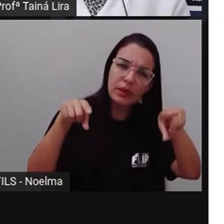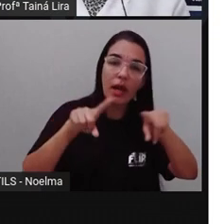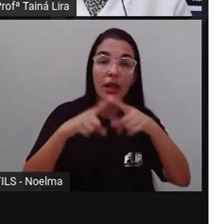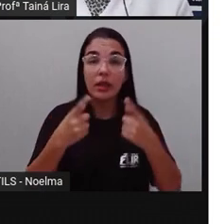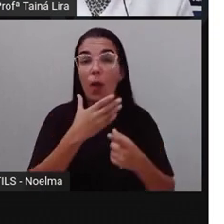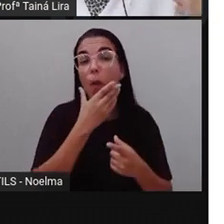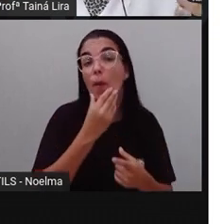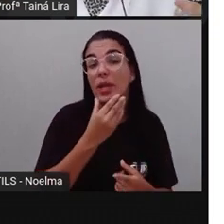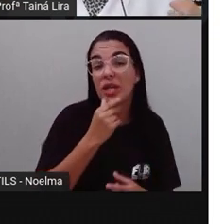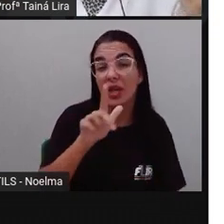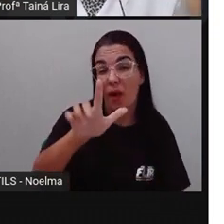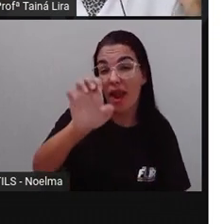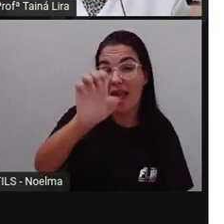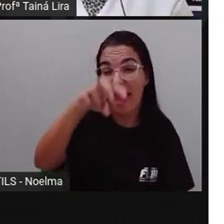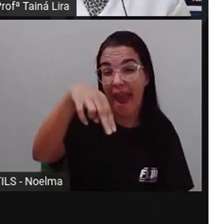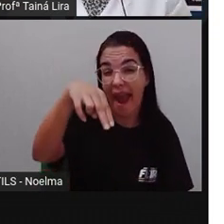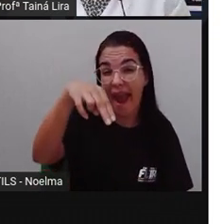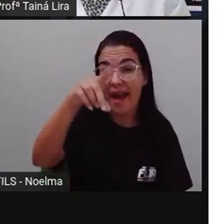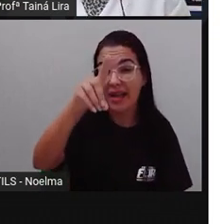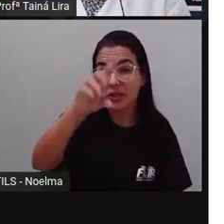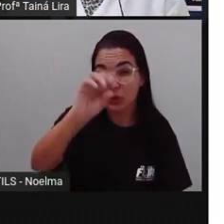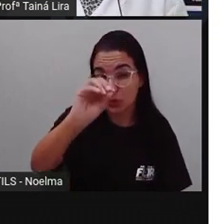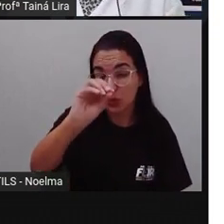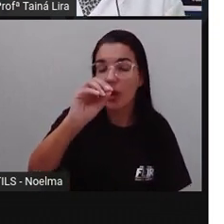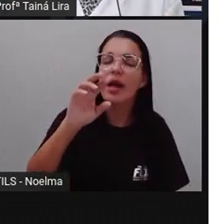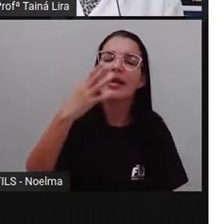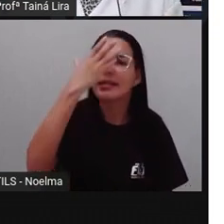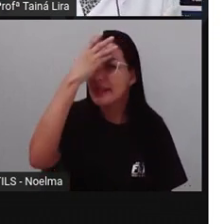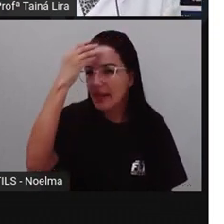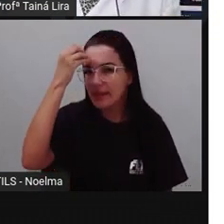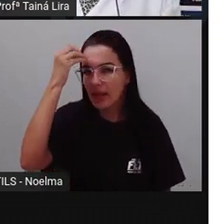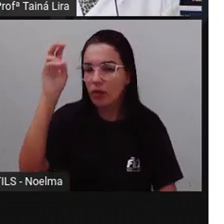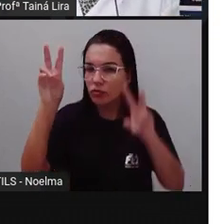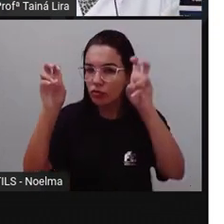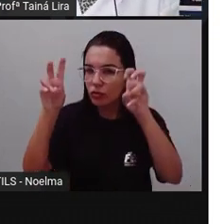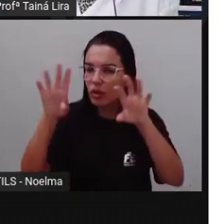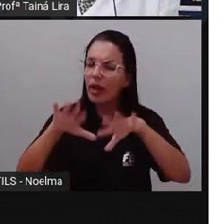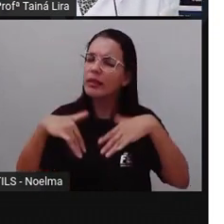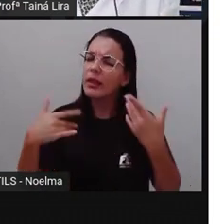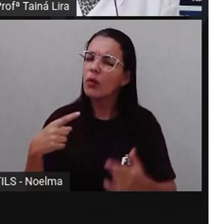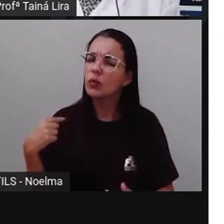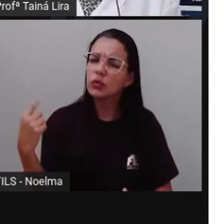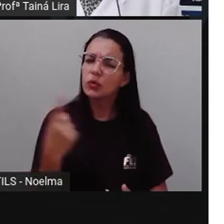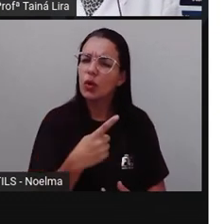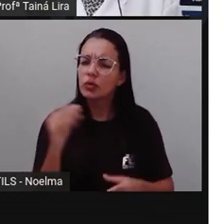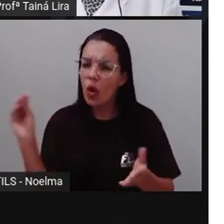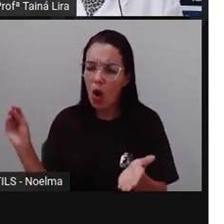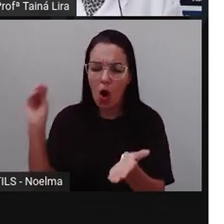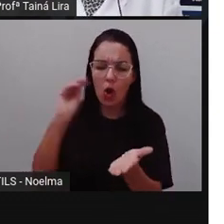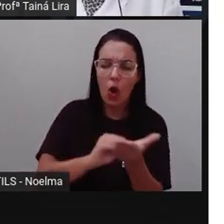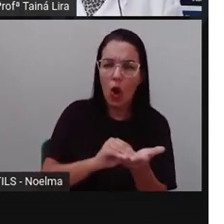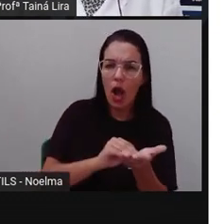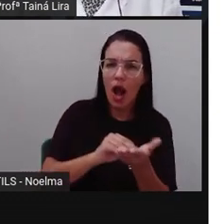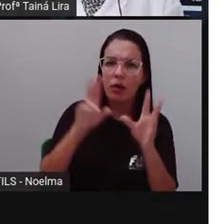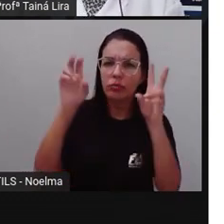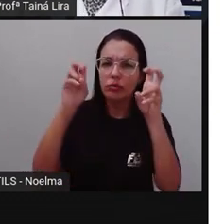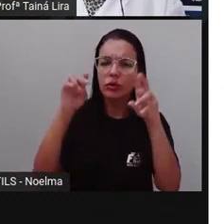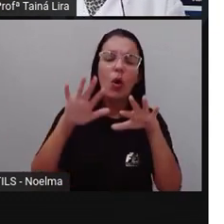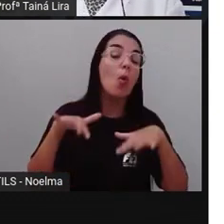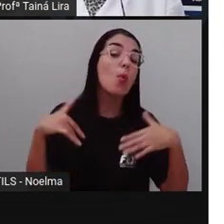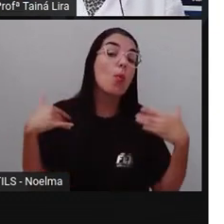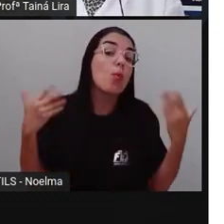esquecendo de colocar esse título, Então, se nós fôssemos colocar agora um título nessa tabela,